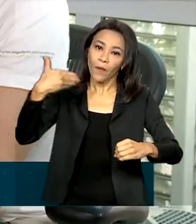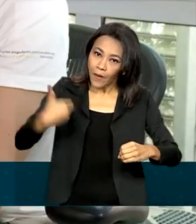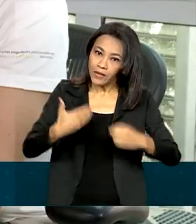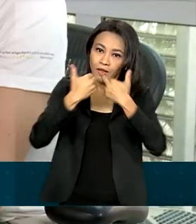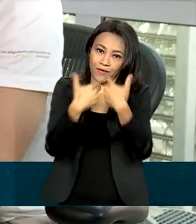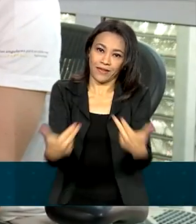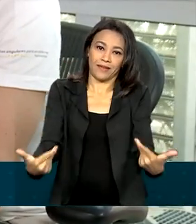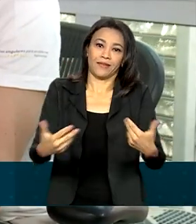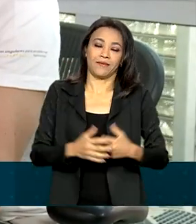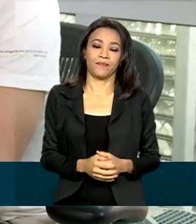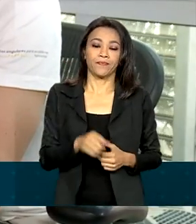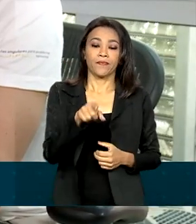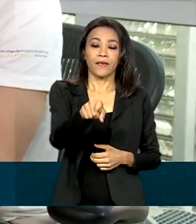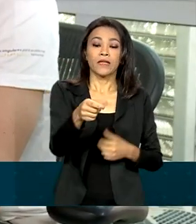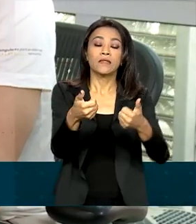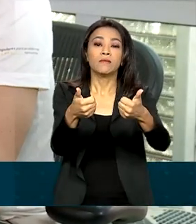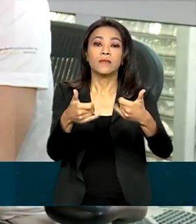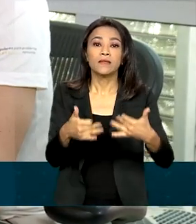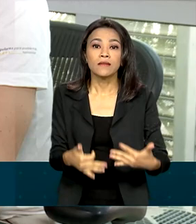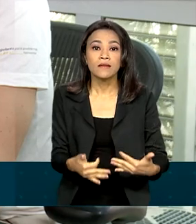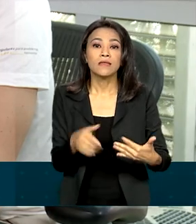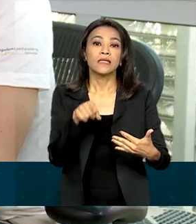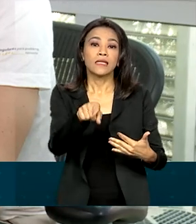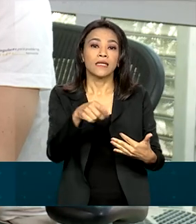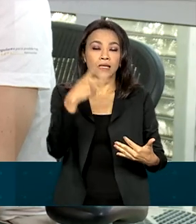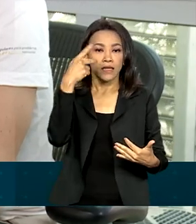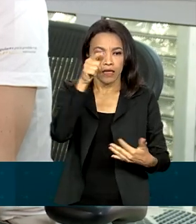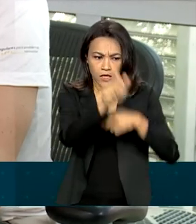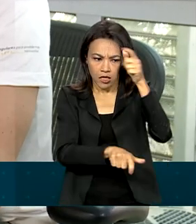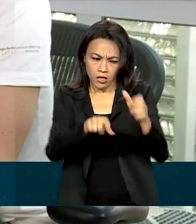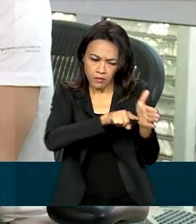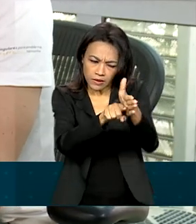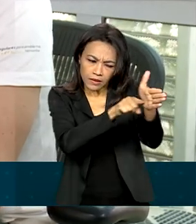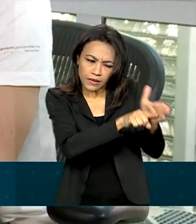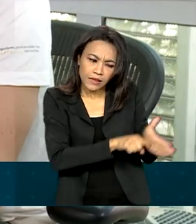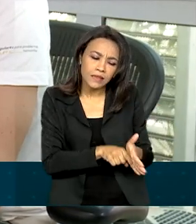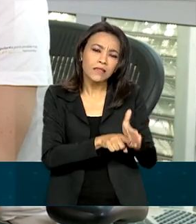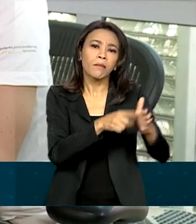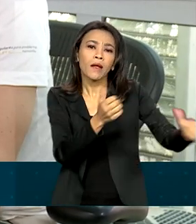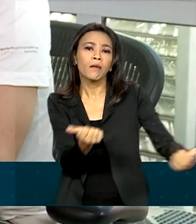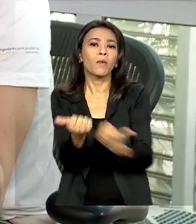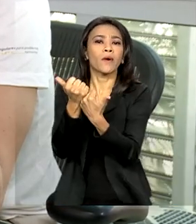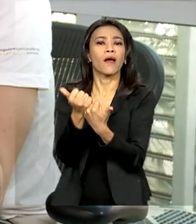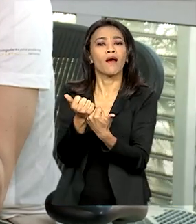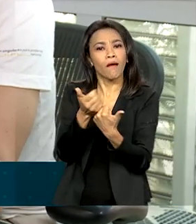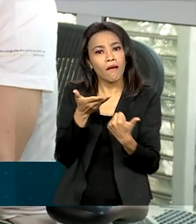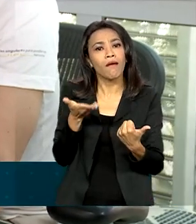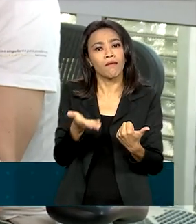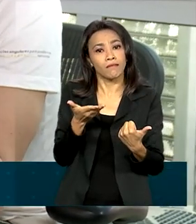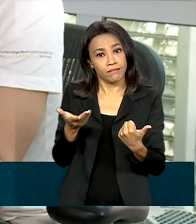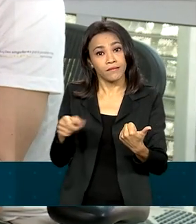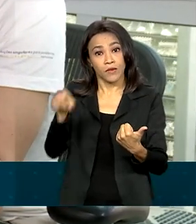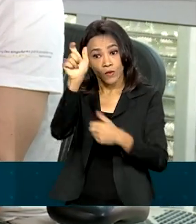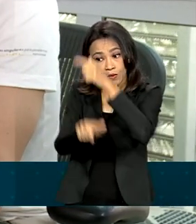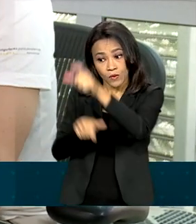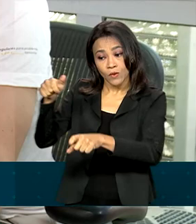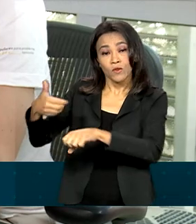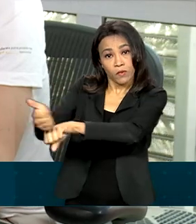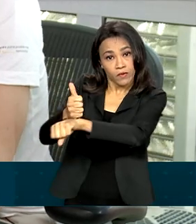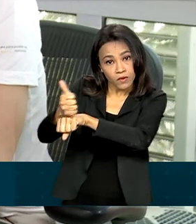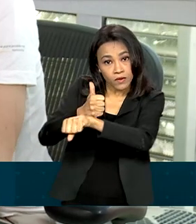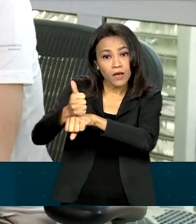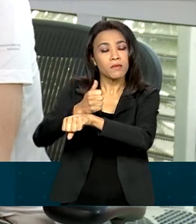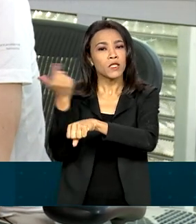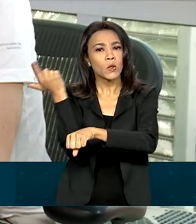criar uma nova malha logística para cientistas no Brasil, uma malha logística exclusiva para cientistas, para que a gente consiga acelerar o